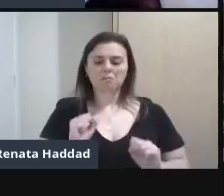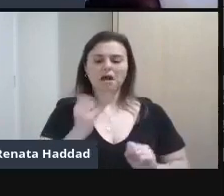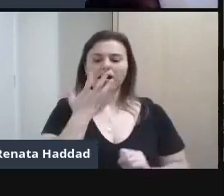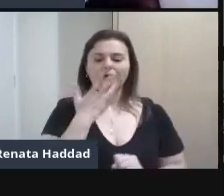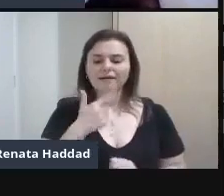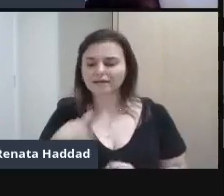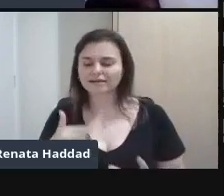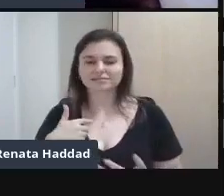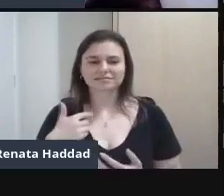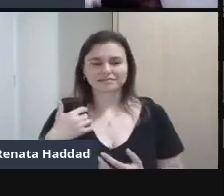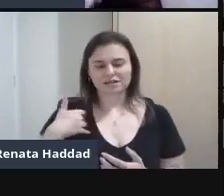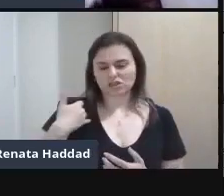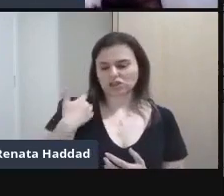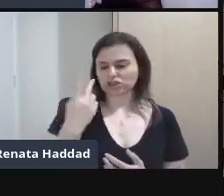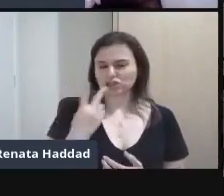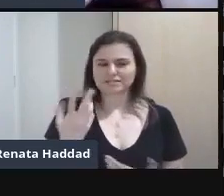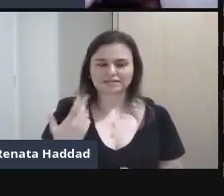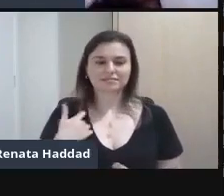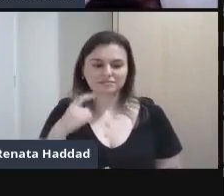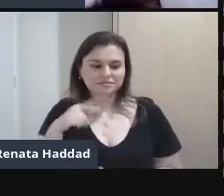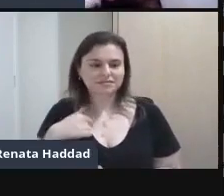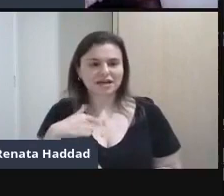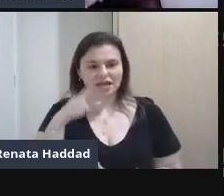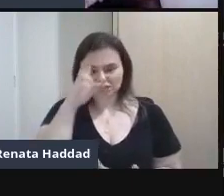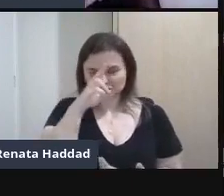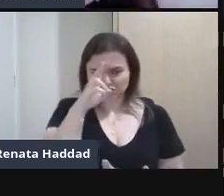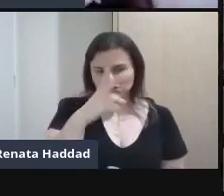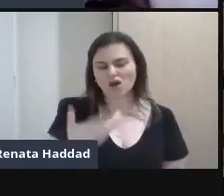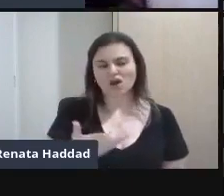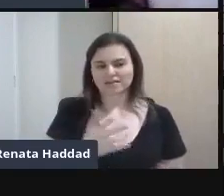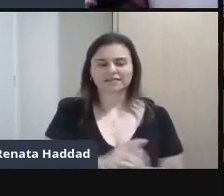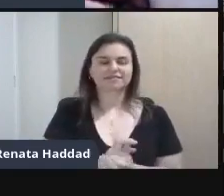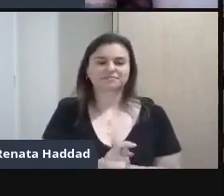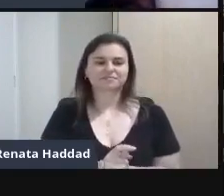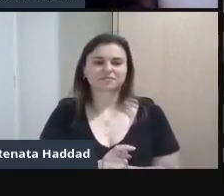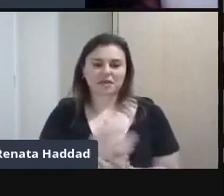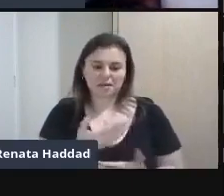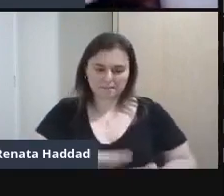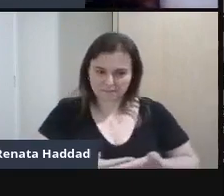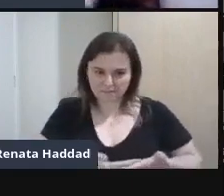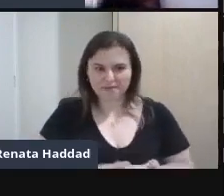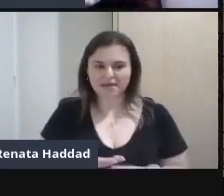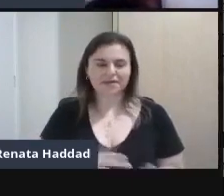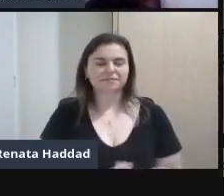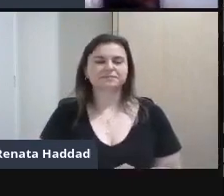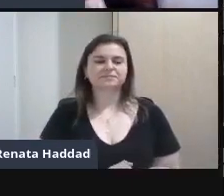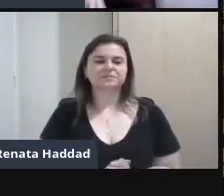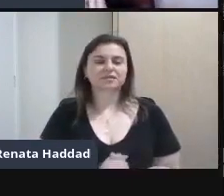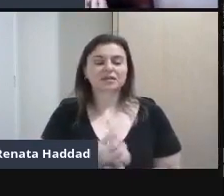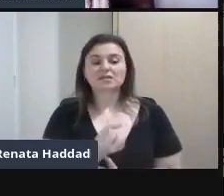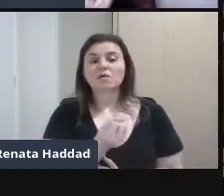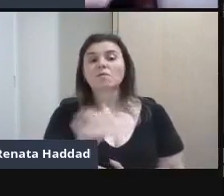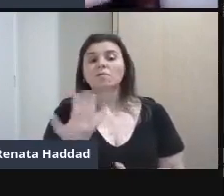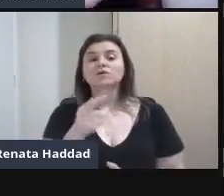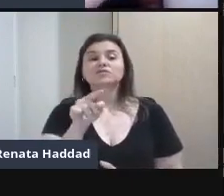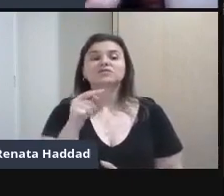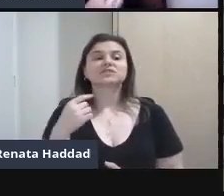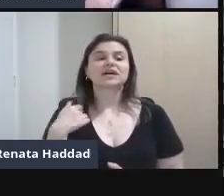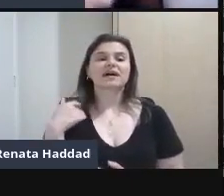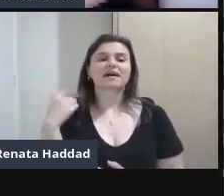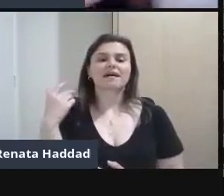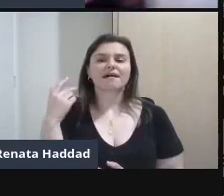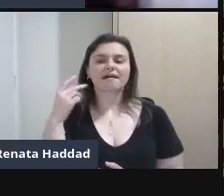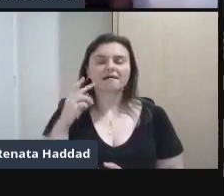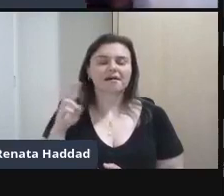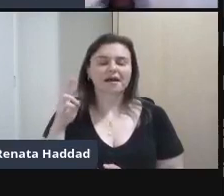história Pode ser pra um bebê Mas é uma história Vou contar uma história Então o quanto você valoriza né E